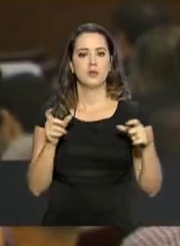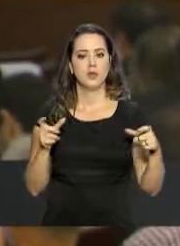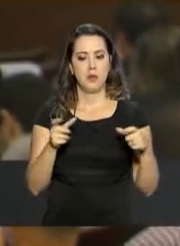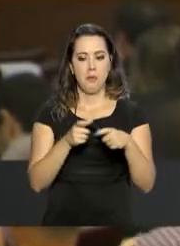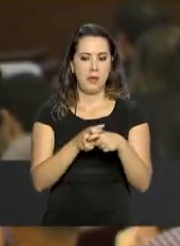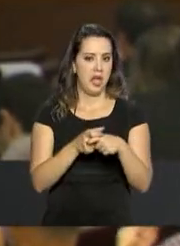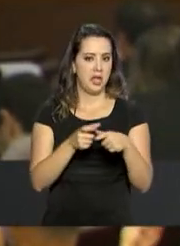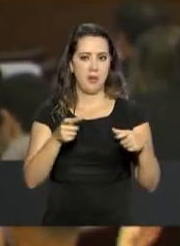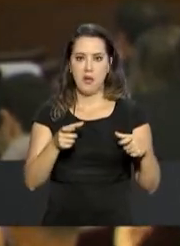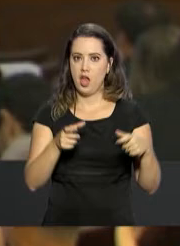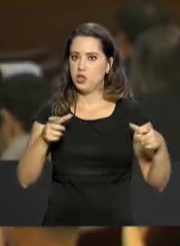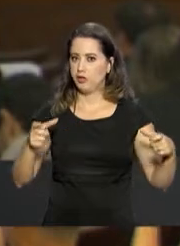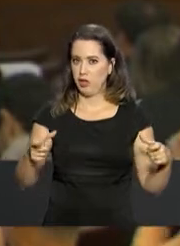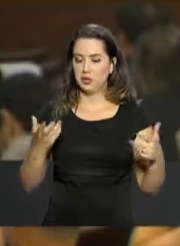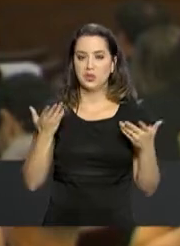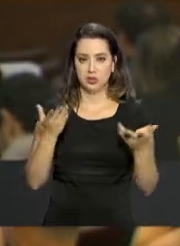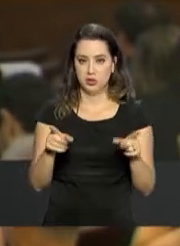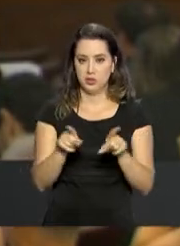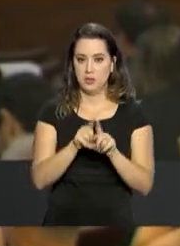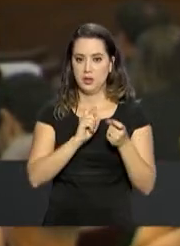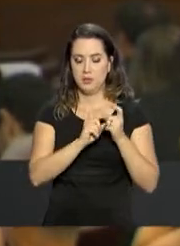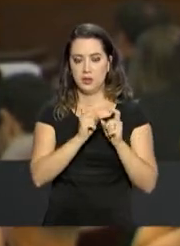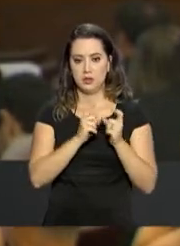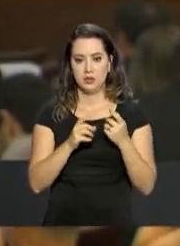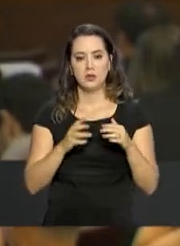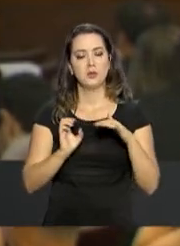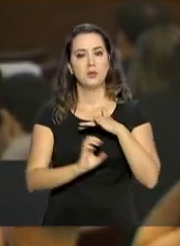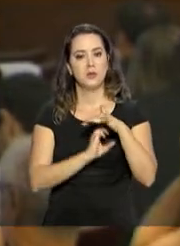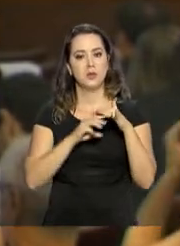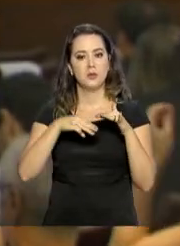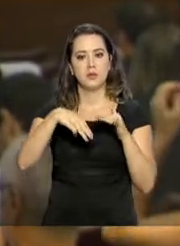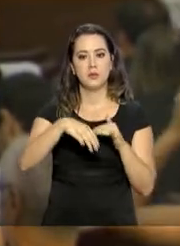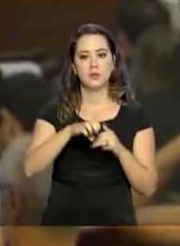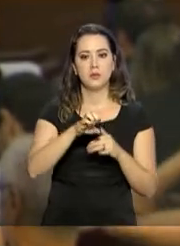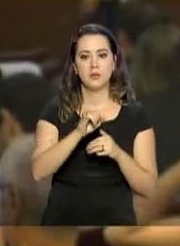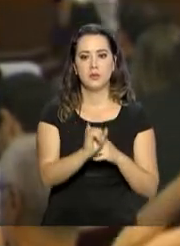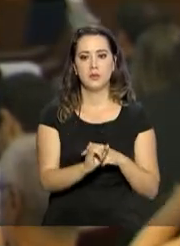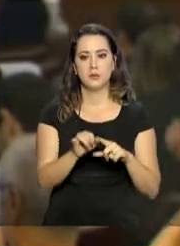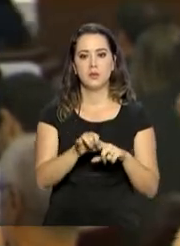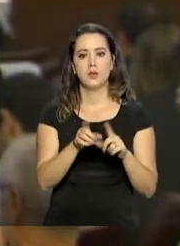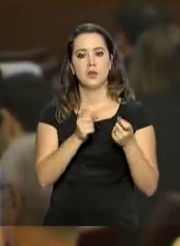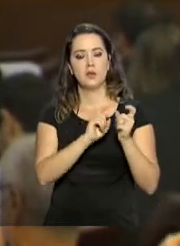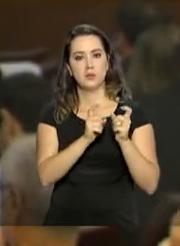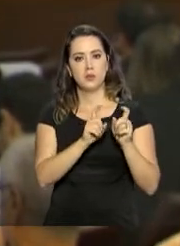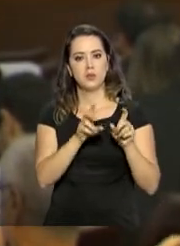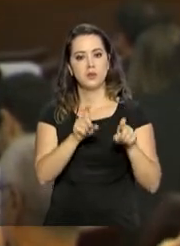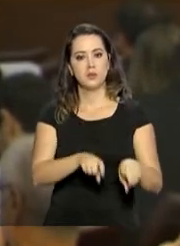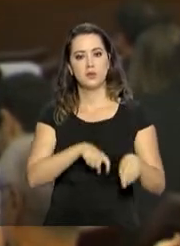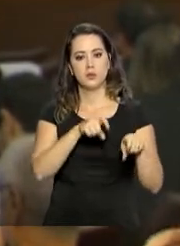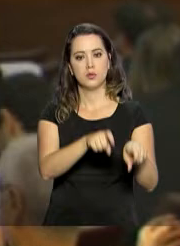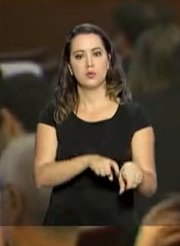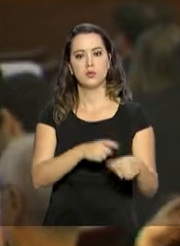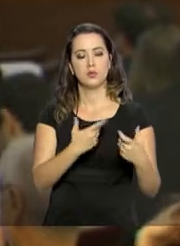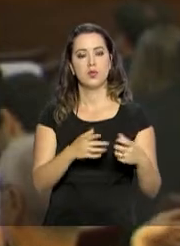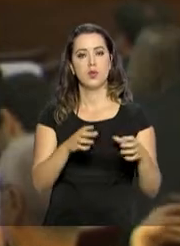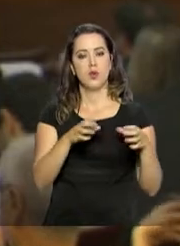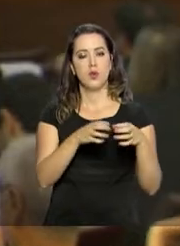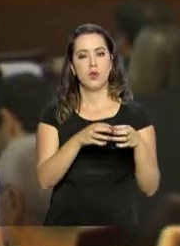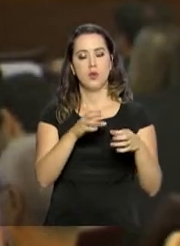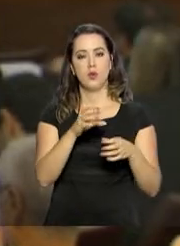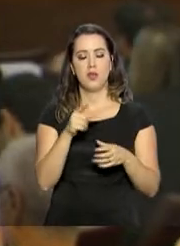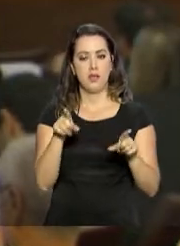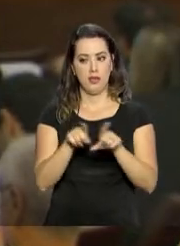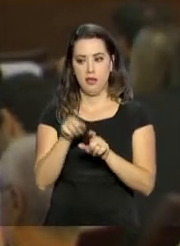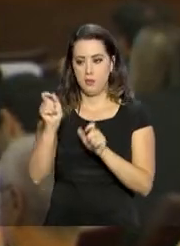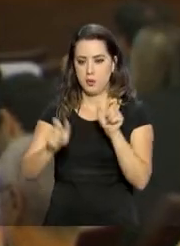portes e também para a administração pública, para microempreendedores, para produtores rurais, condomínios e até para a pessoa